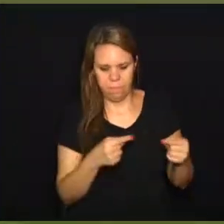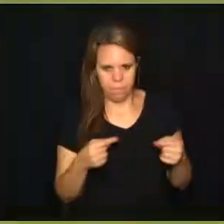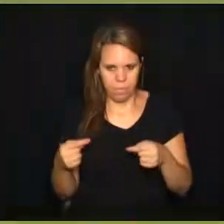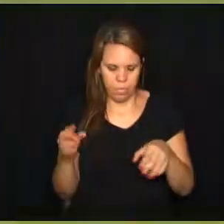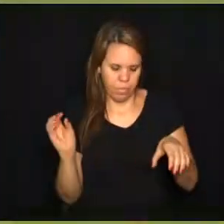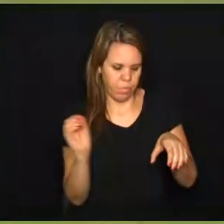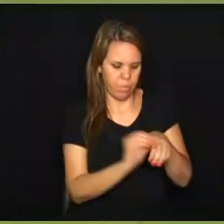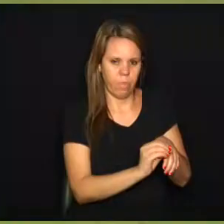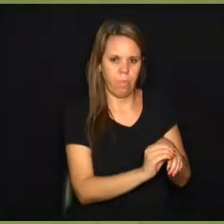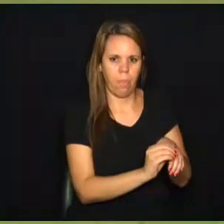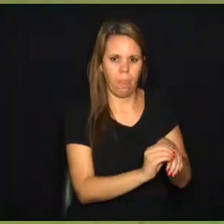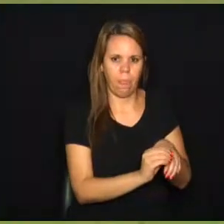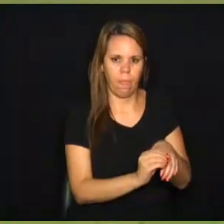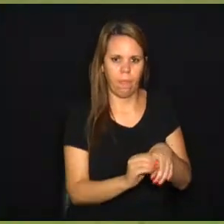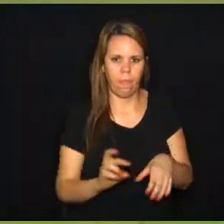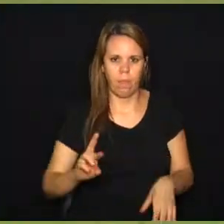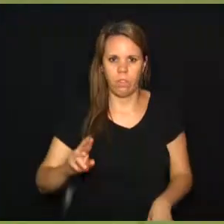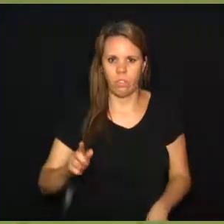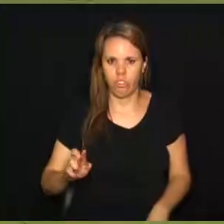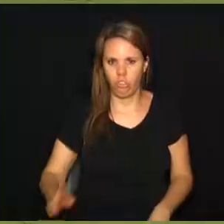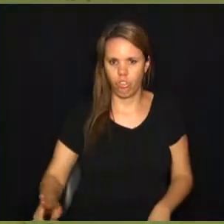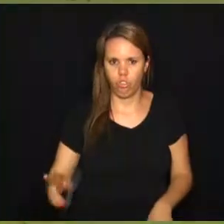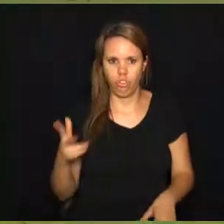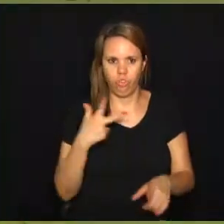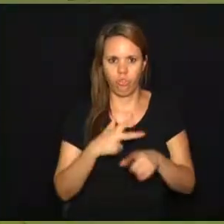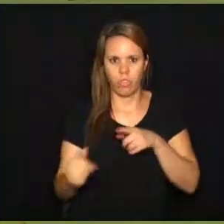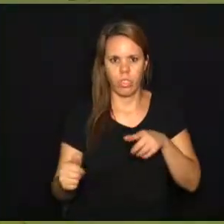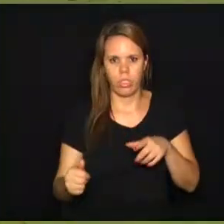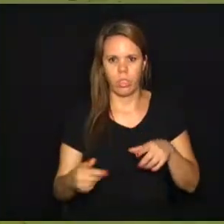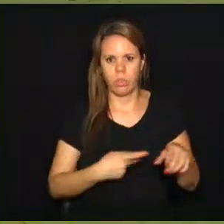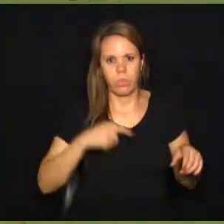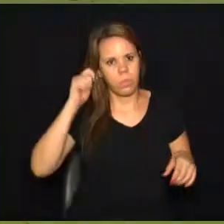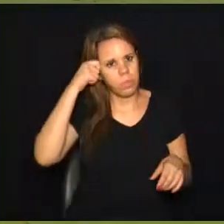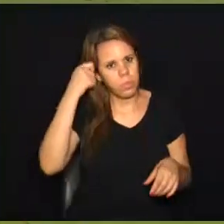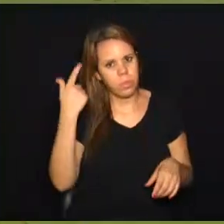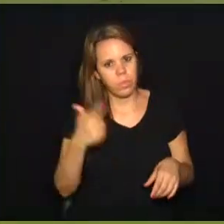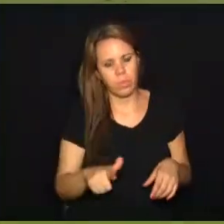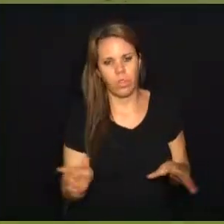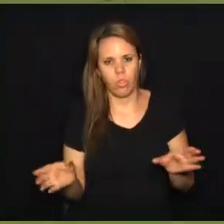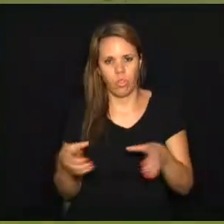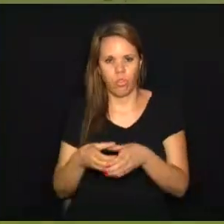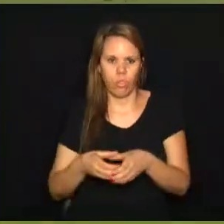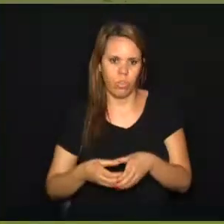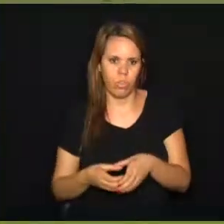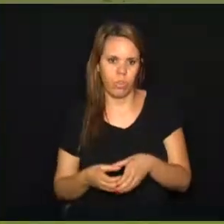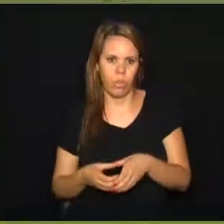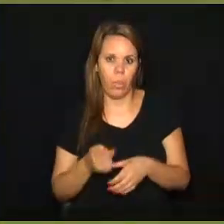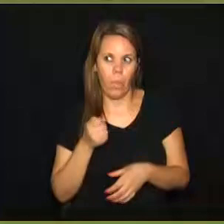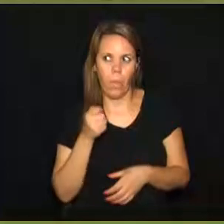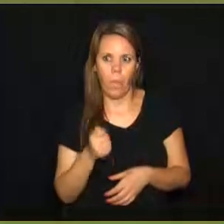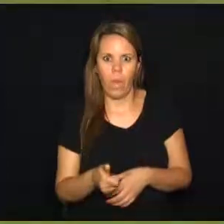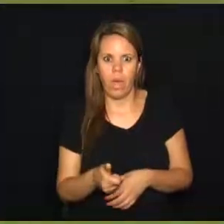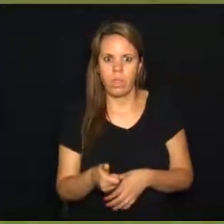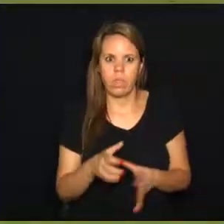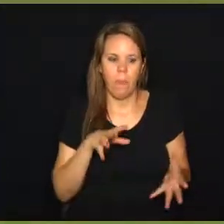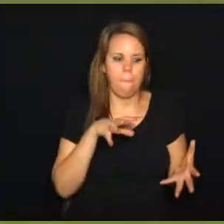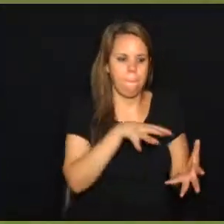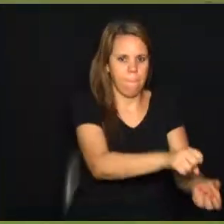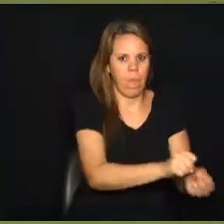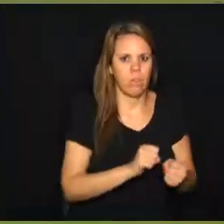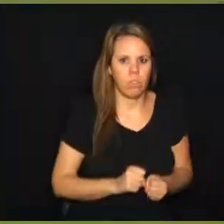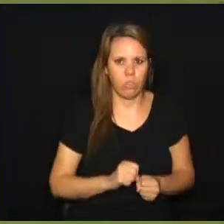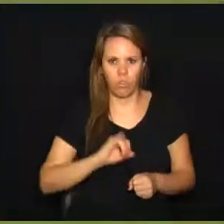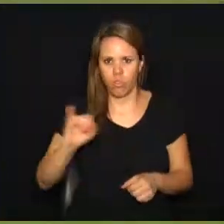pênaltis. Roger converteu para Macaca. Dimba para o Vila Nova. Essa quase o Ivan pegou. João